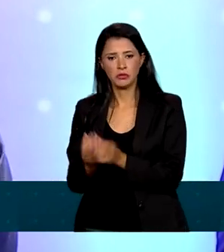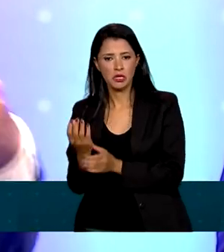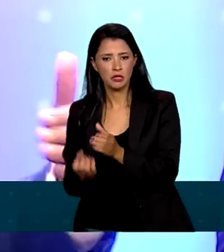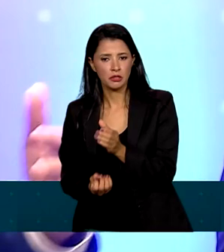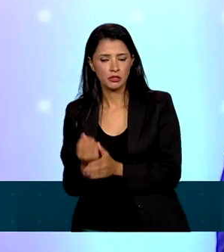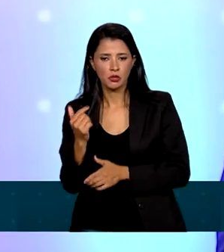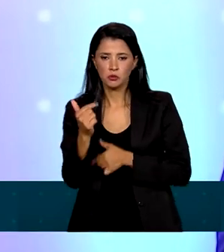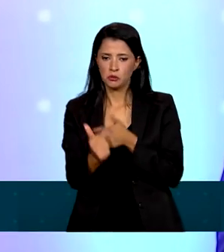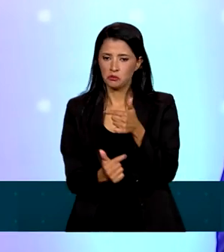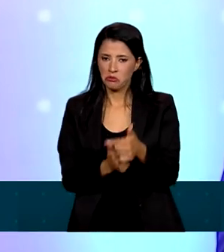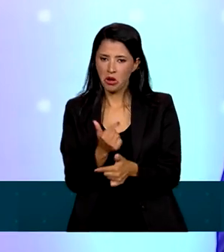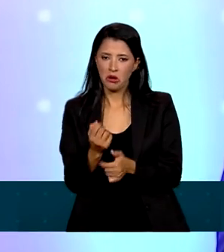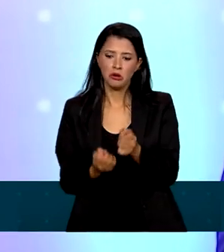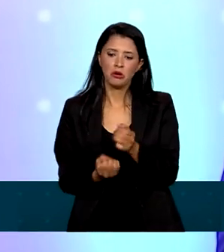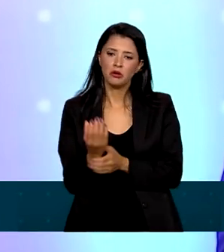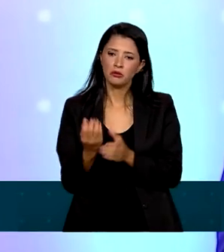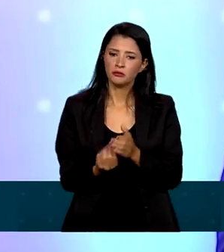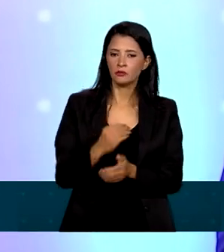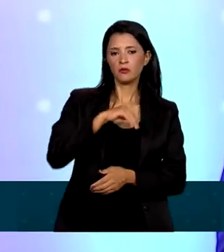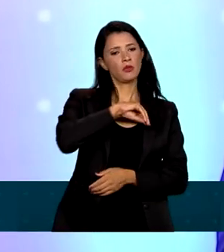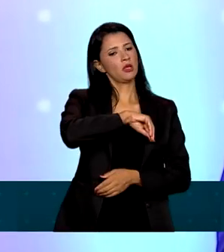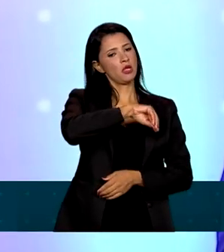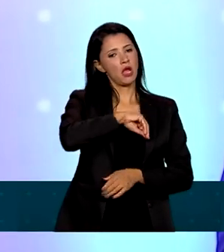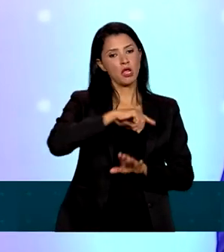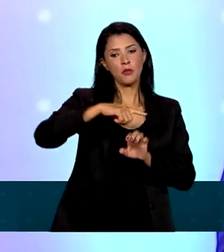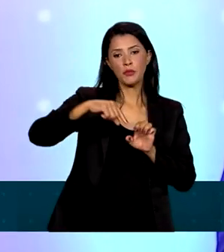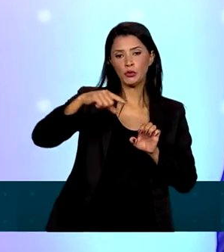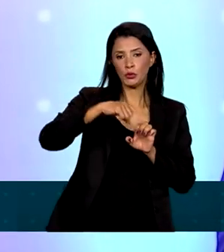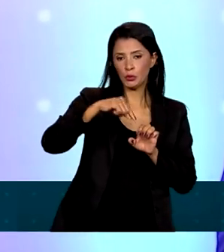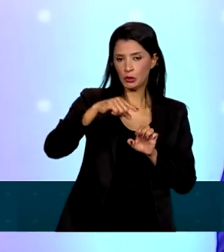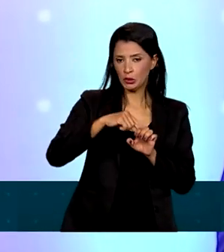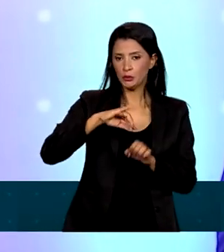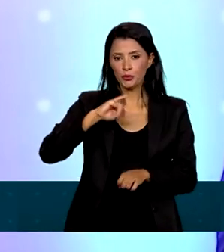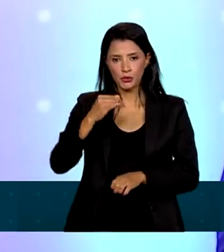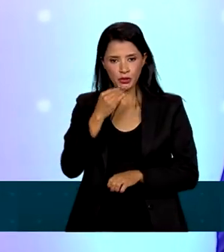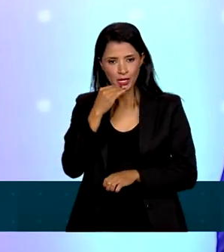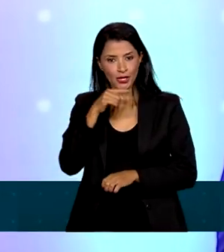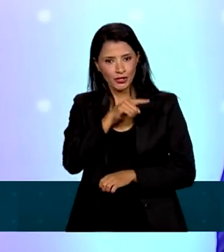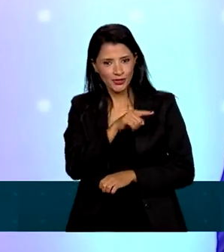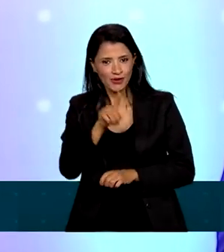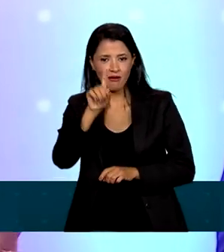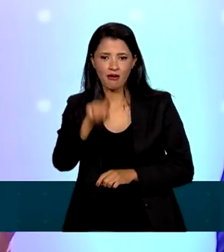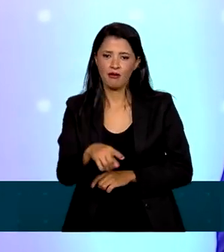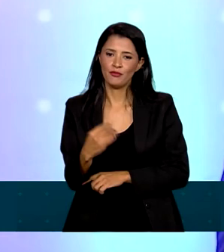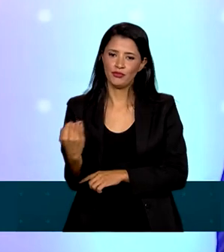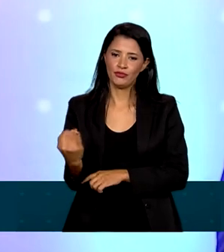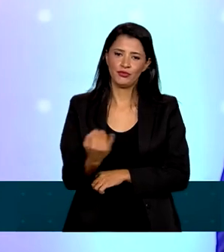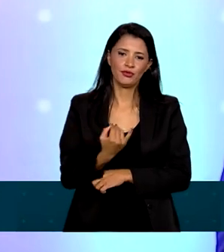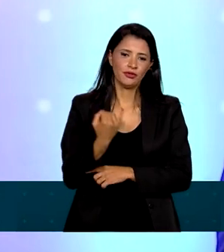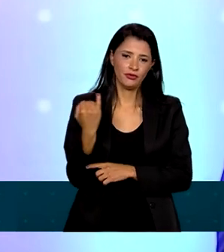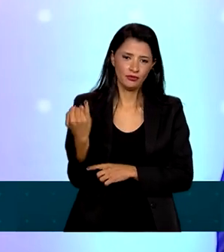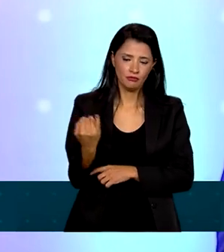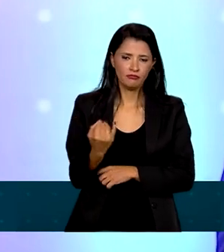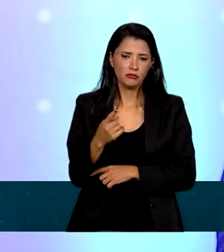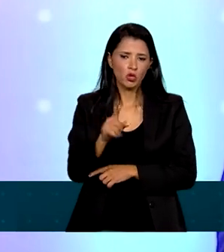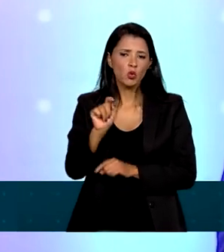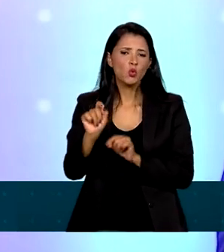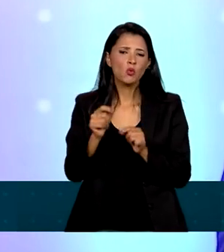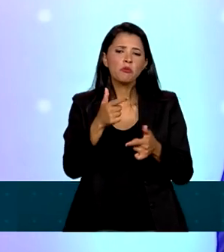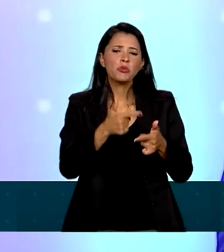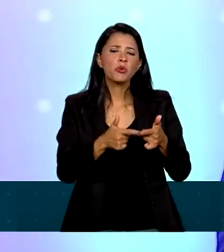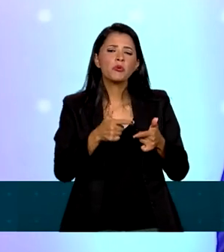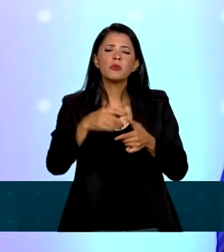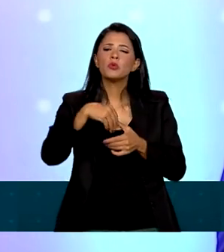renda, do empreendedorismo, de oportunidade, e isso é fundamental. Então, aquilo que é problema no